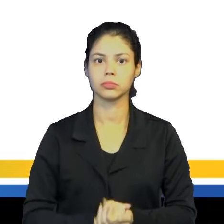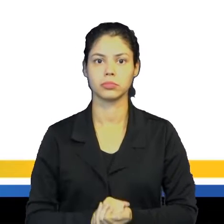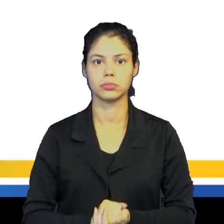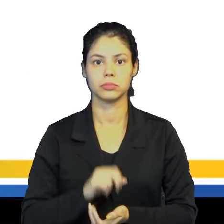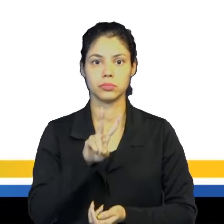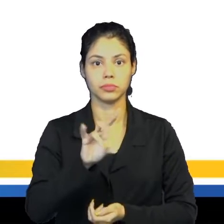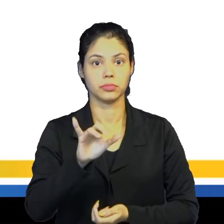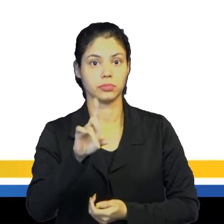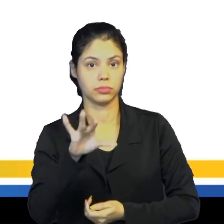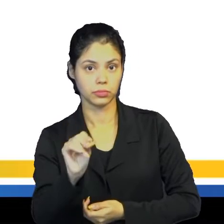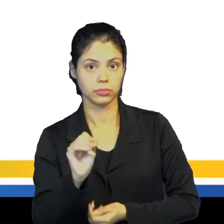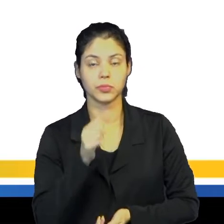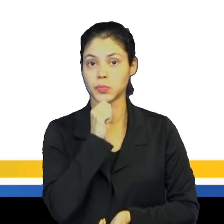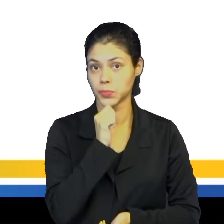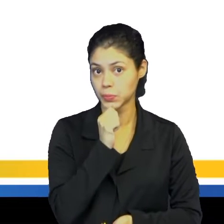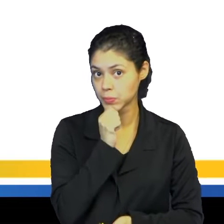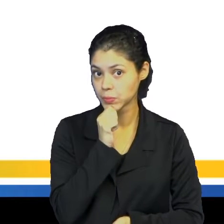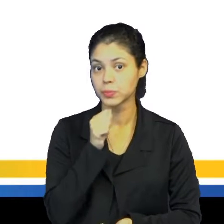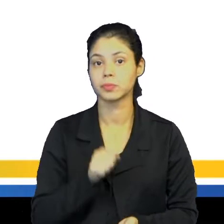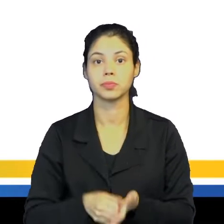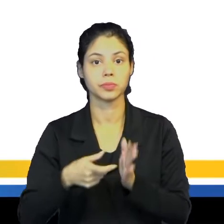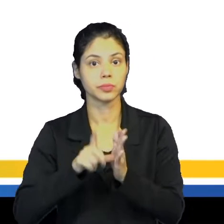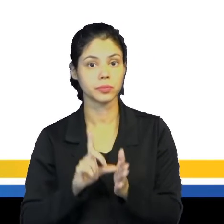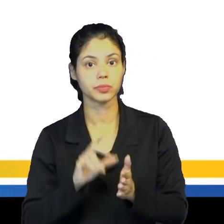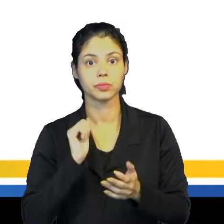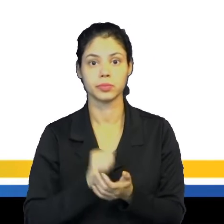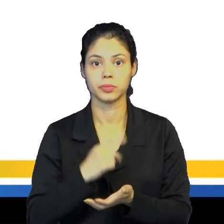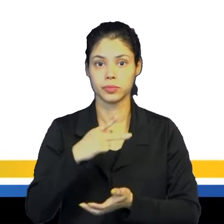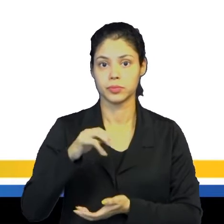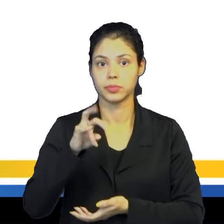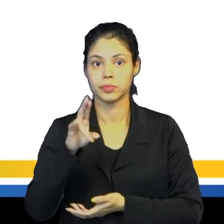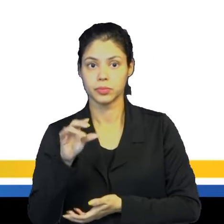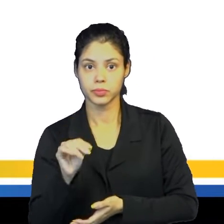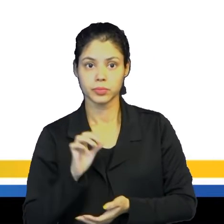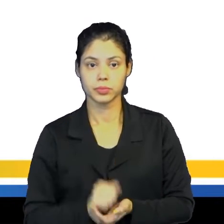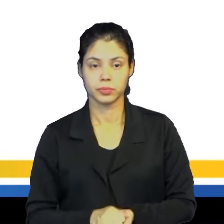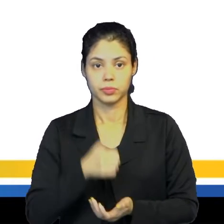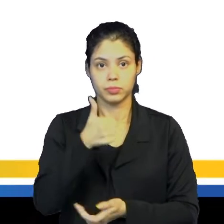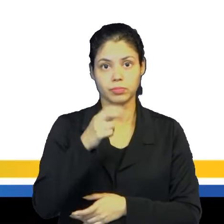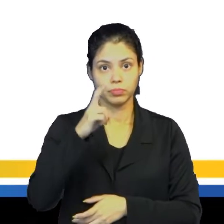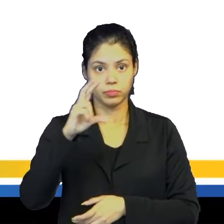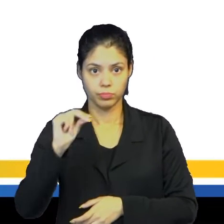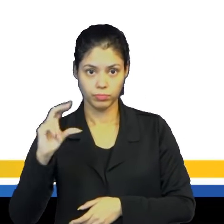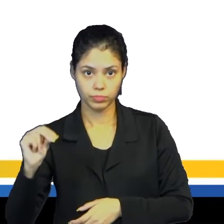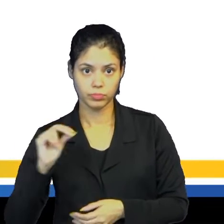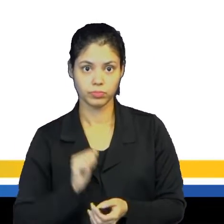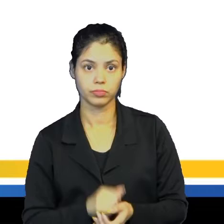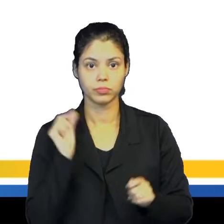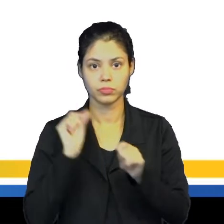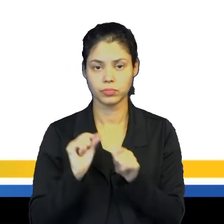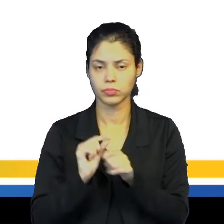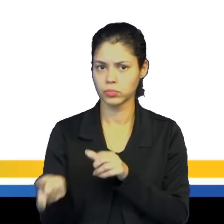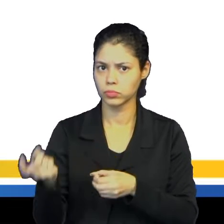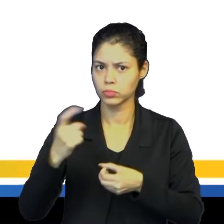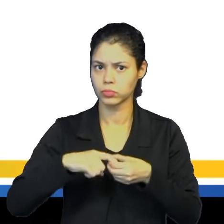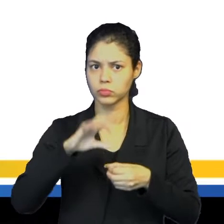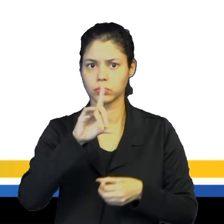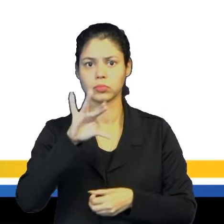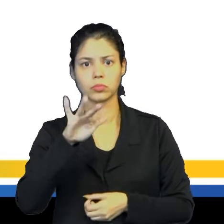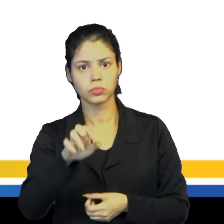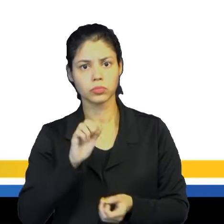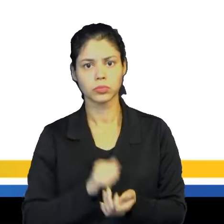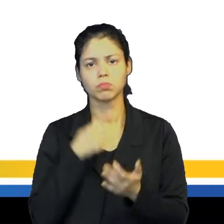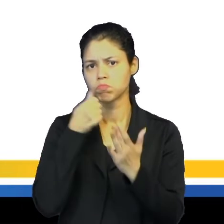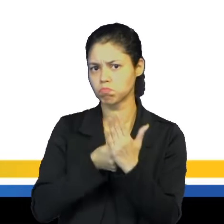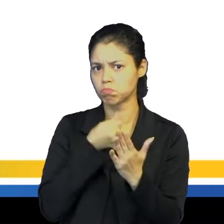de Vasco da Gama, que antecedeu aí a expedição de Pedro Álvares Cabral, em 1500, ele faz um retorno a Calicut,